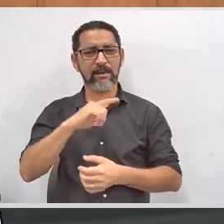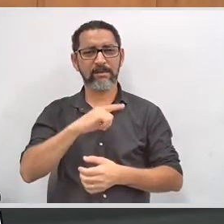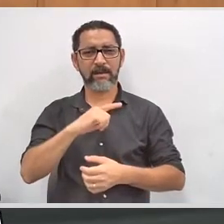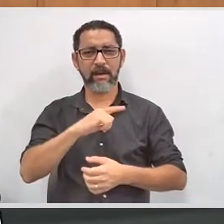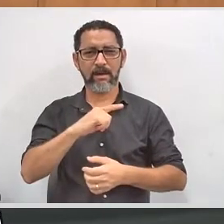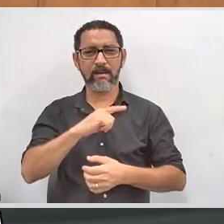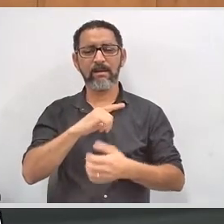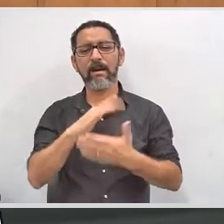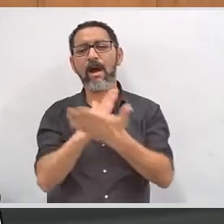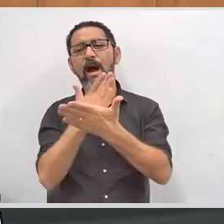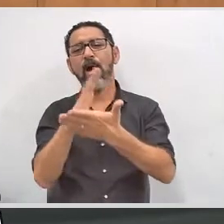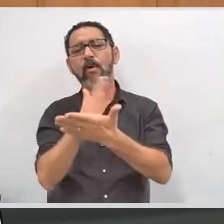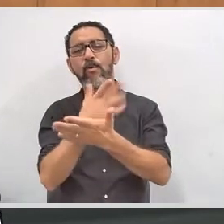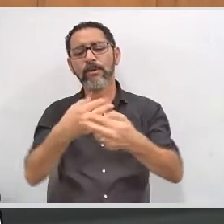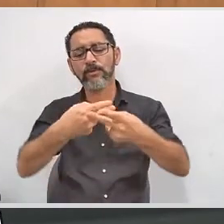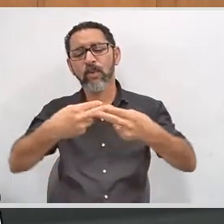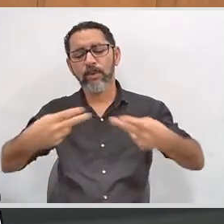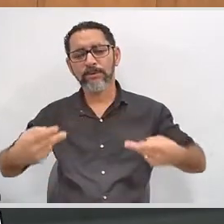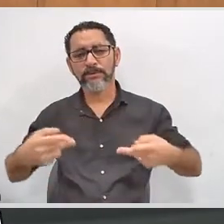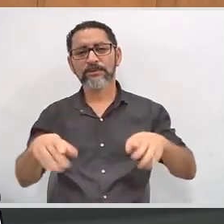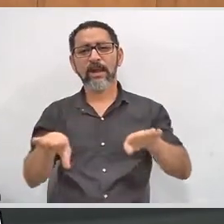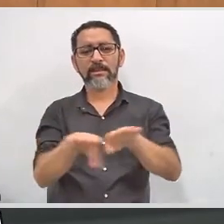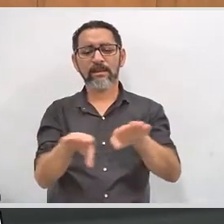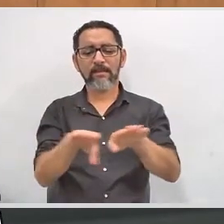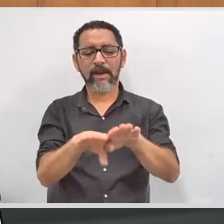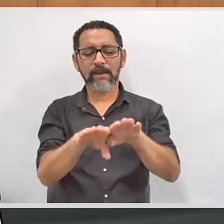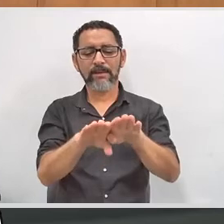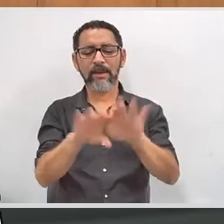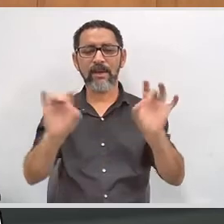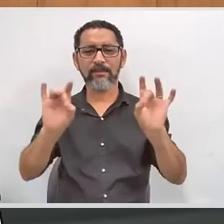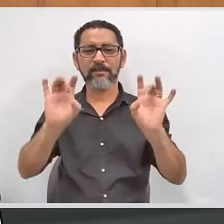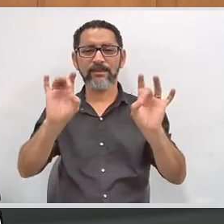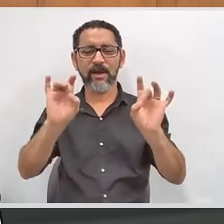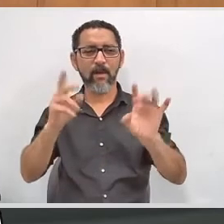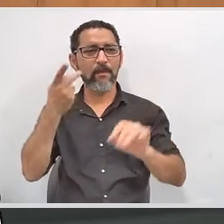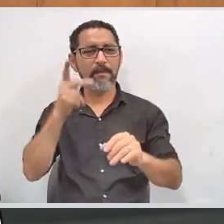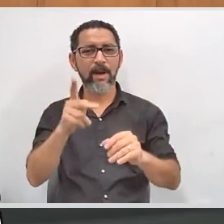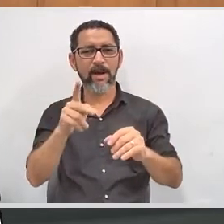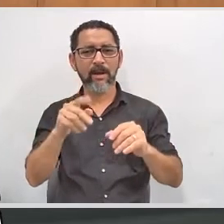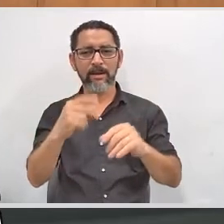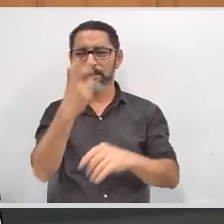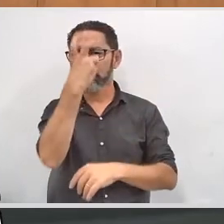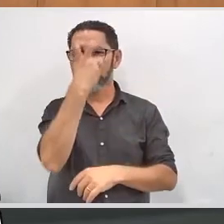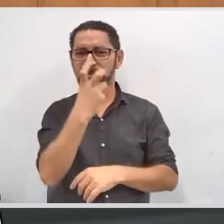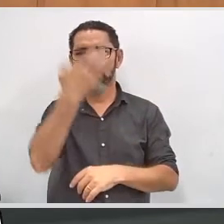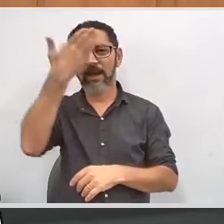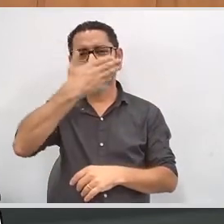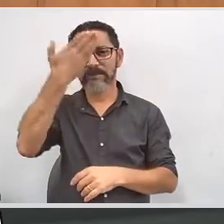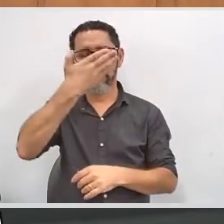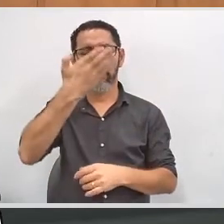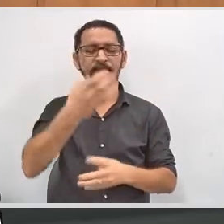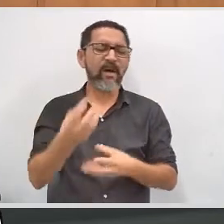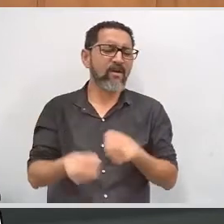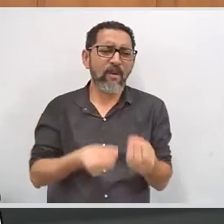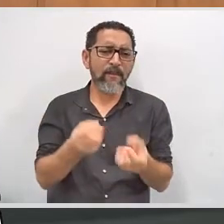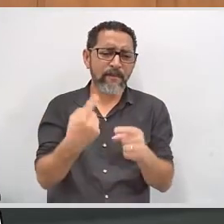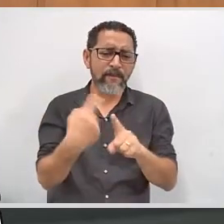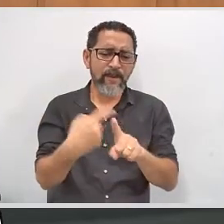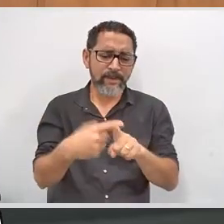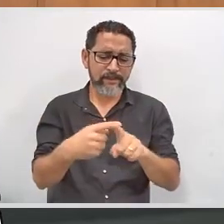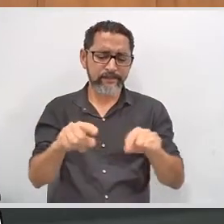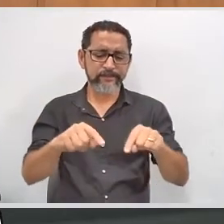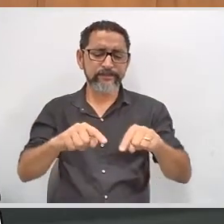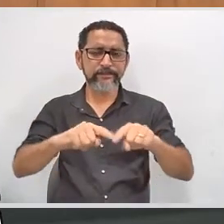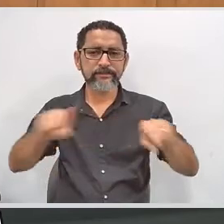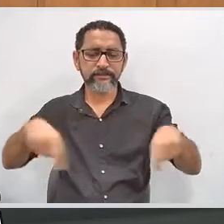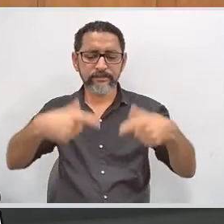Temos também ações voltadas nesse sentido. As zonas eleitorais, as sessões eleitorais, elas